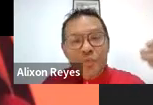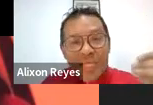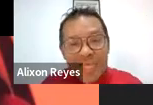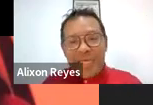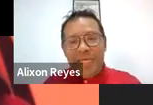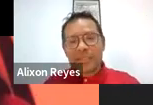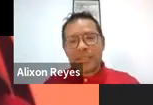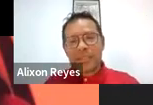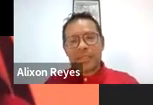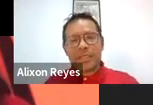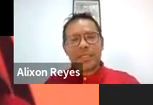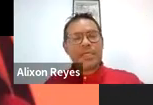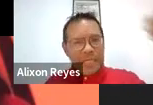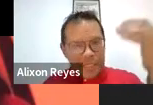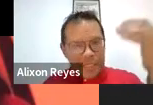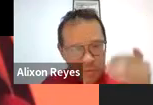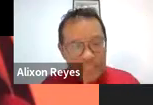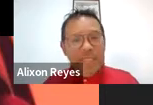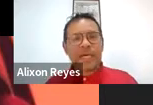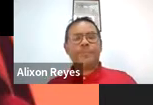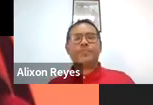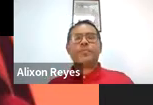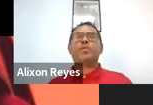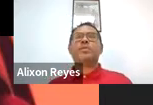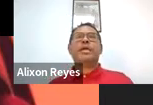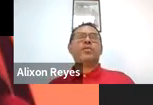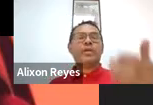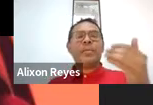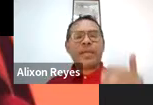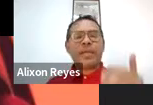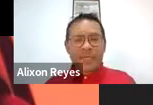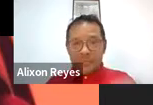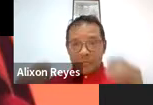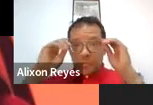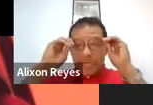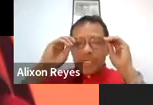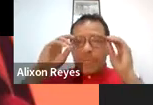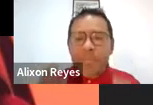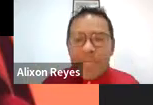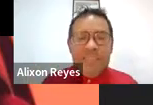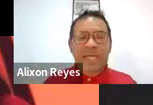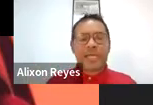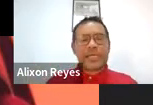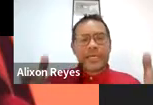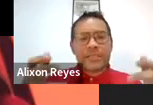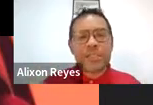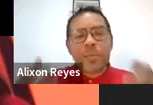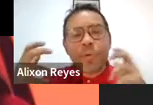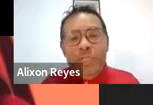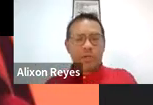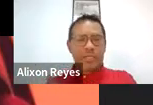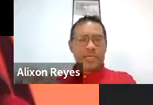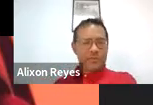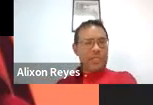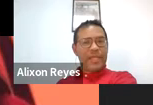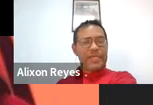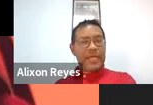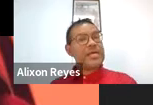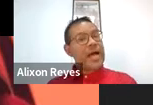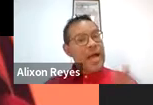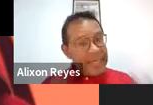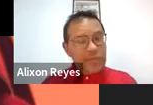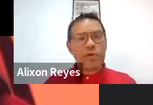cidadã, e que isto tenha, de alguma maneira, uma remembrança em exercício político de a